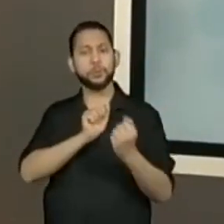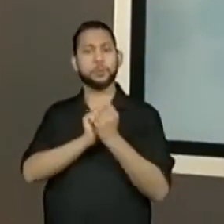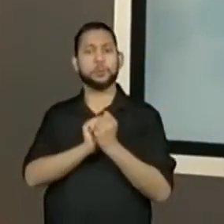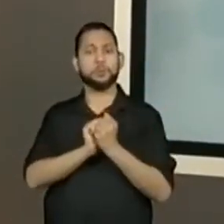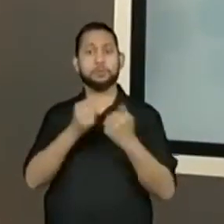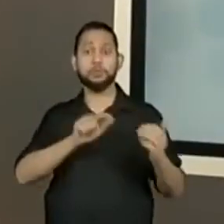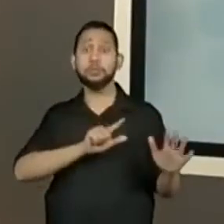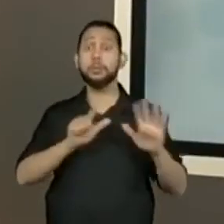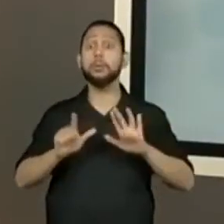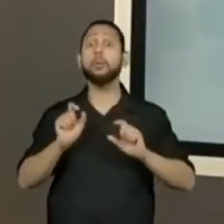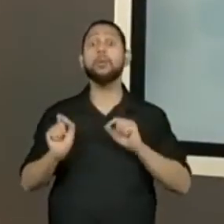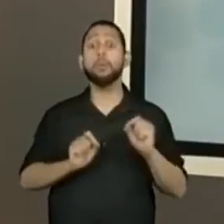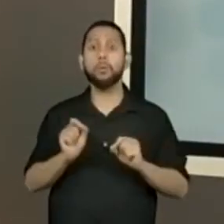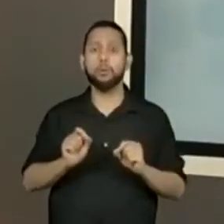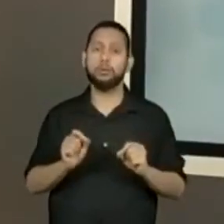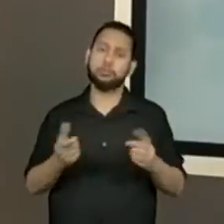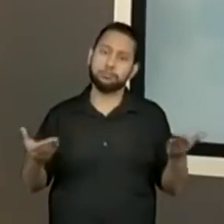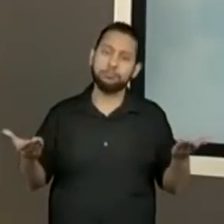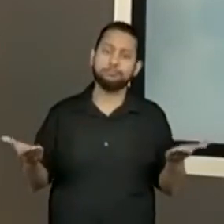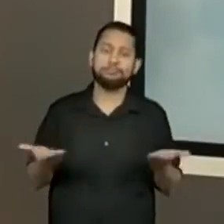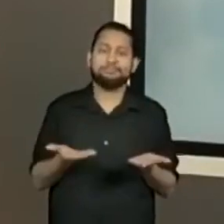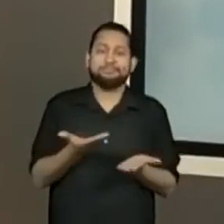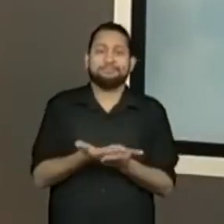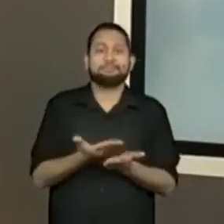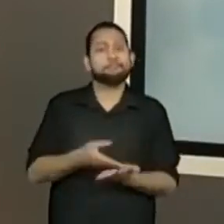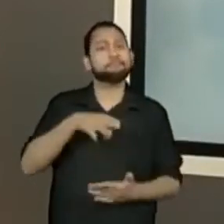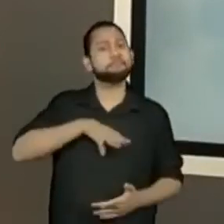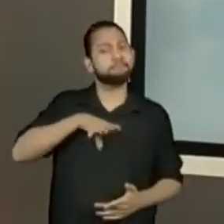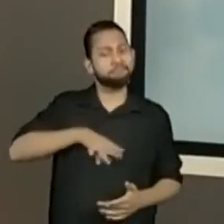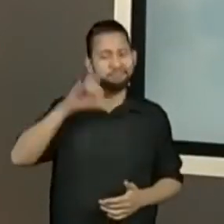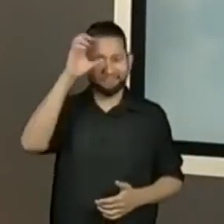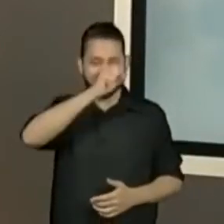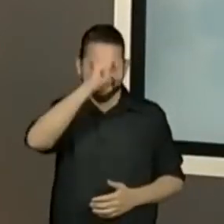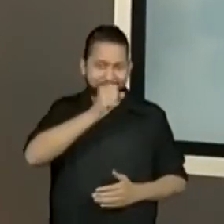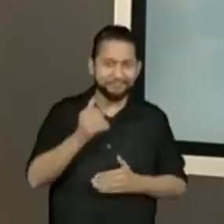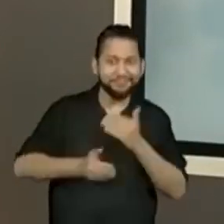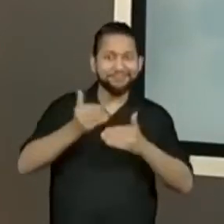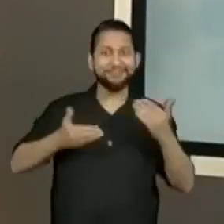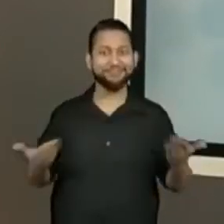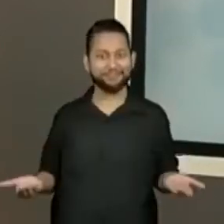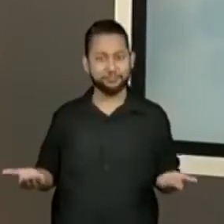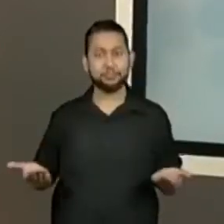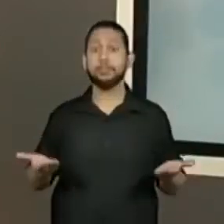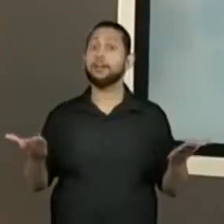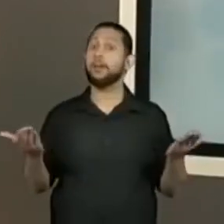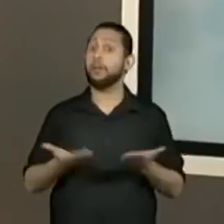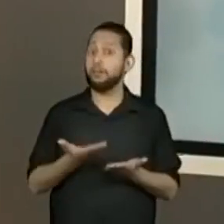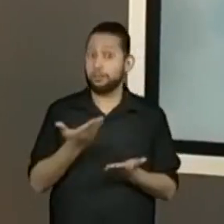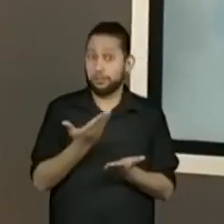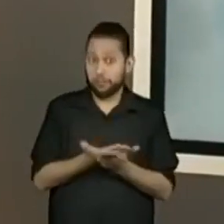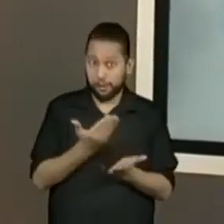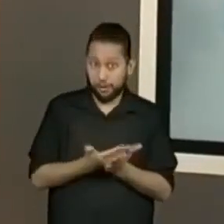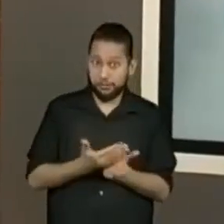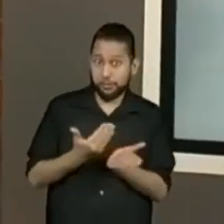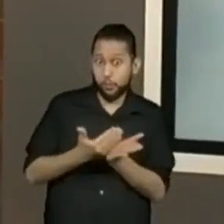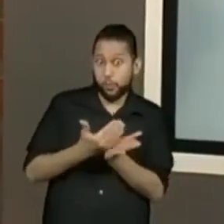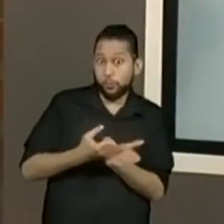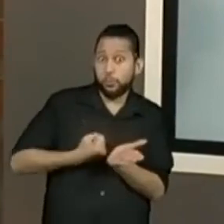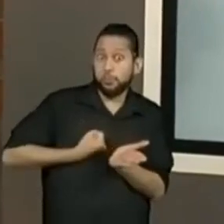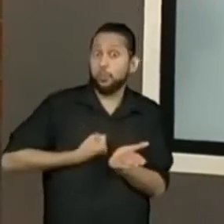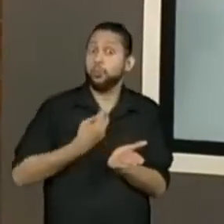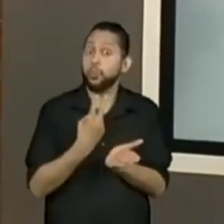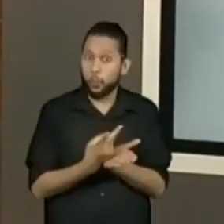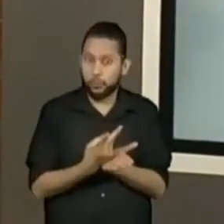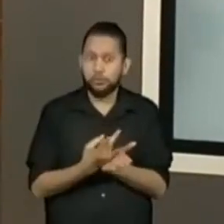esta semana trabalhando língua portuguesa. Isso, nós vamos estudar a sequência 2 do material